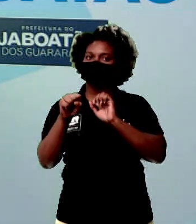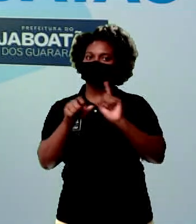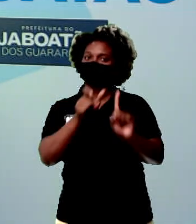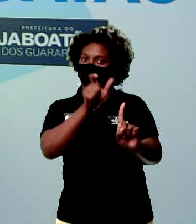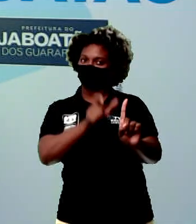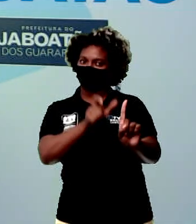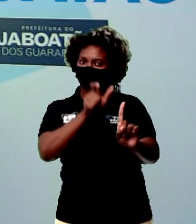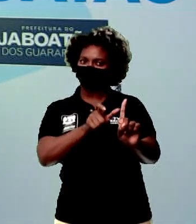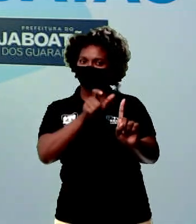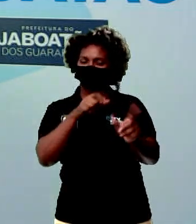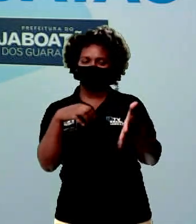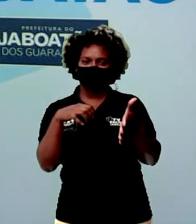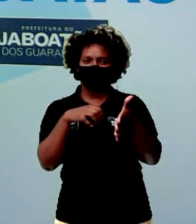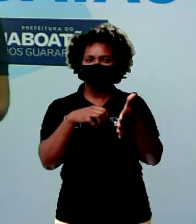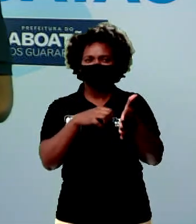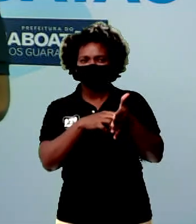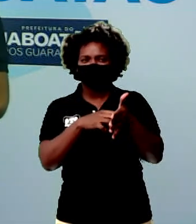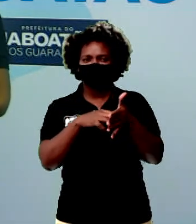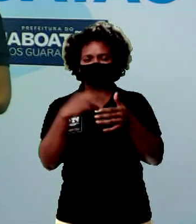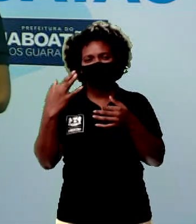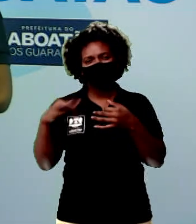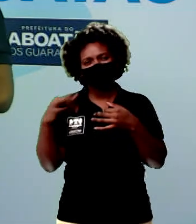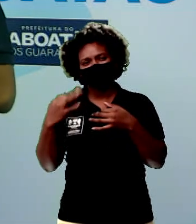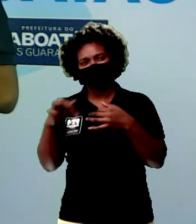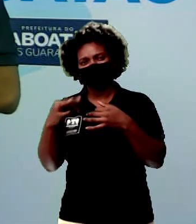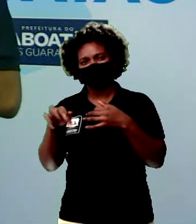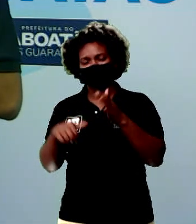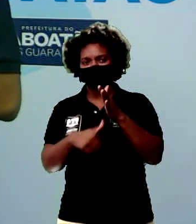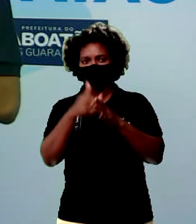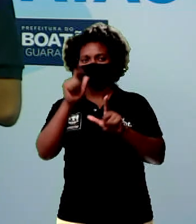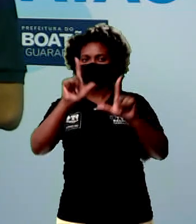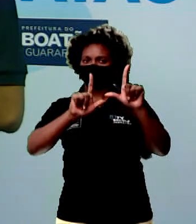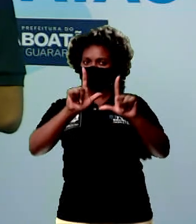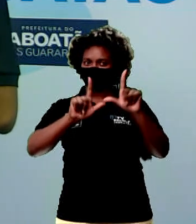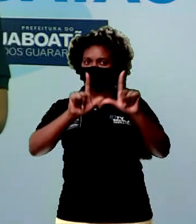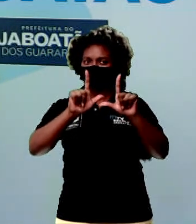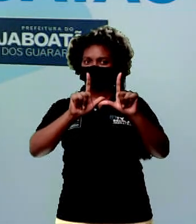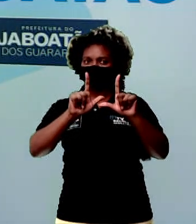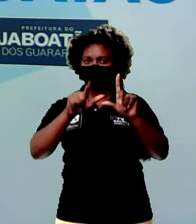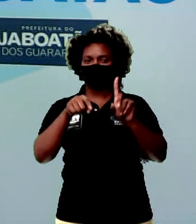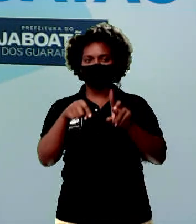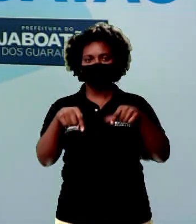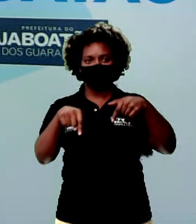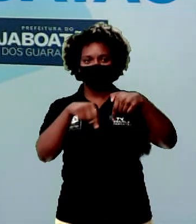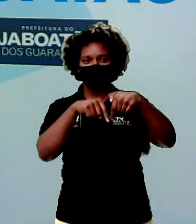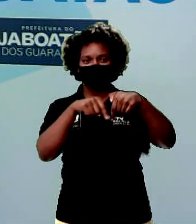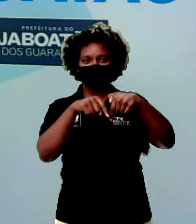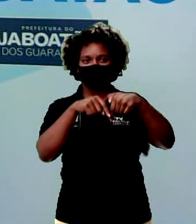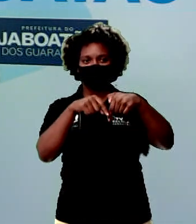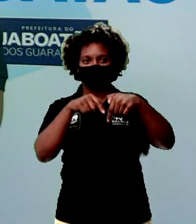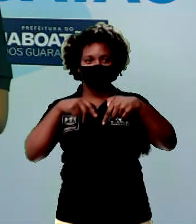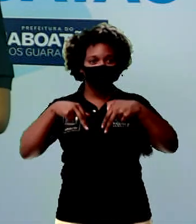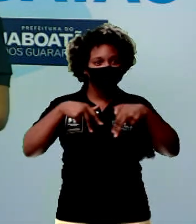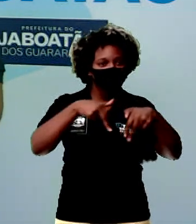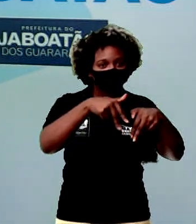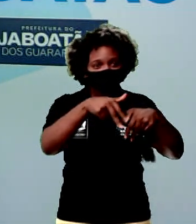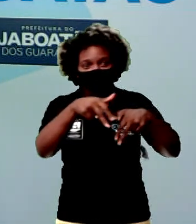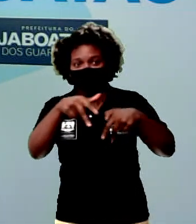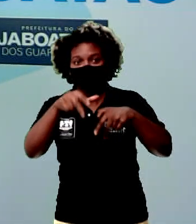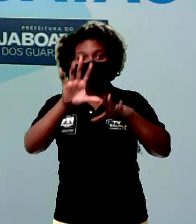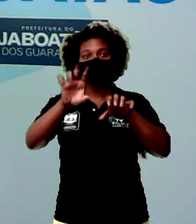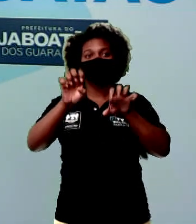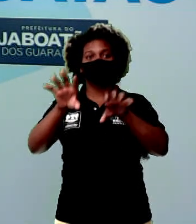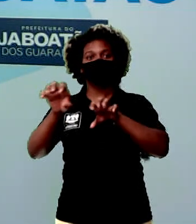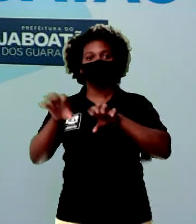se machuca no primeiro quadro, na perna, não é? Cebolinha corre, vai buscar